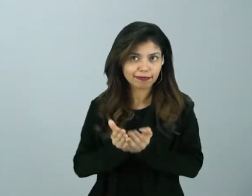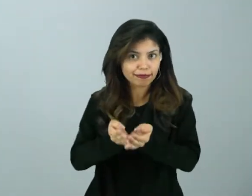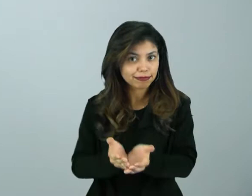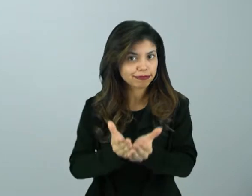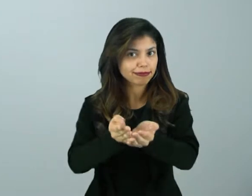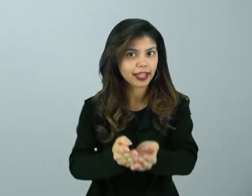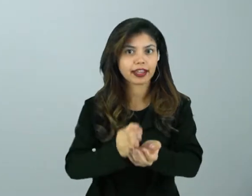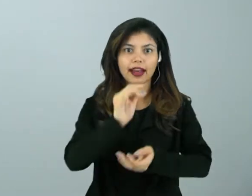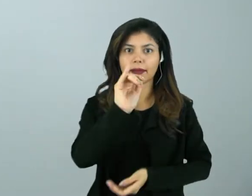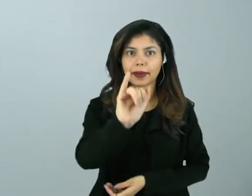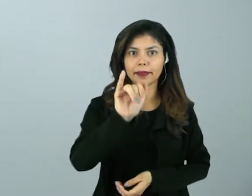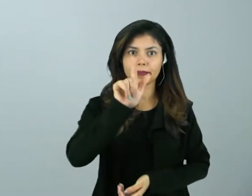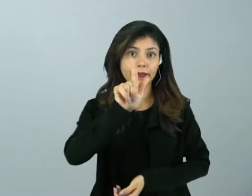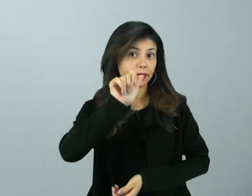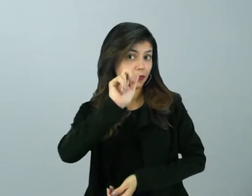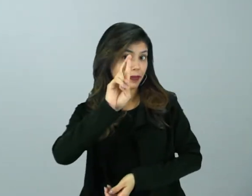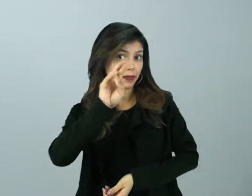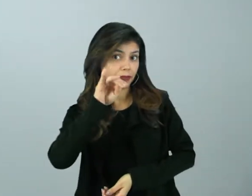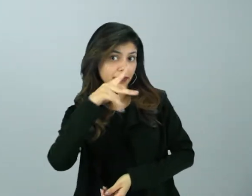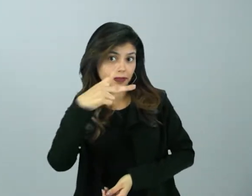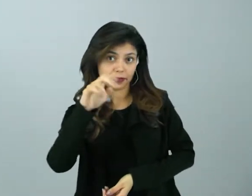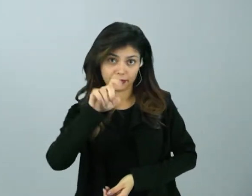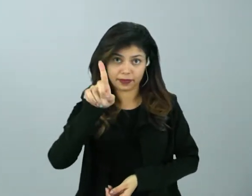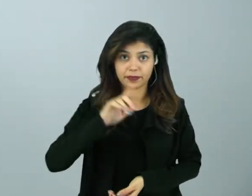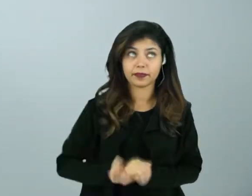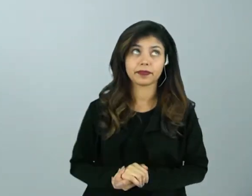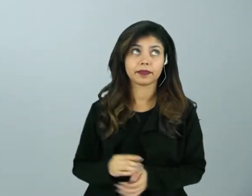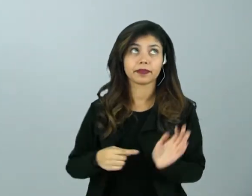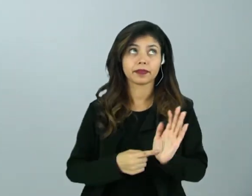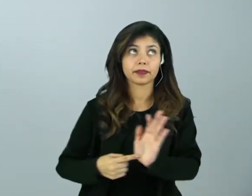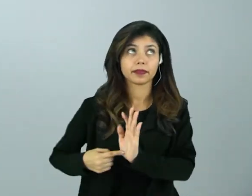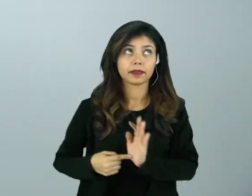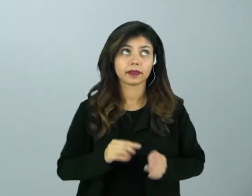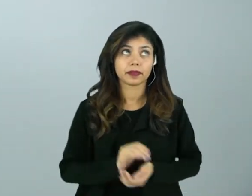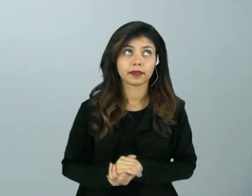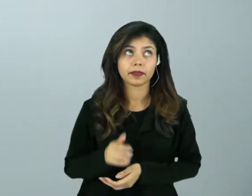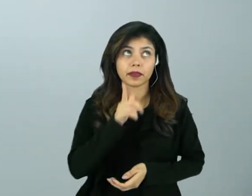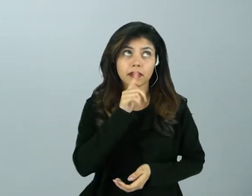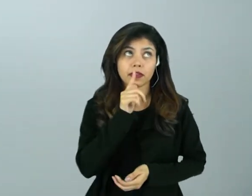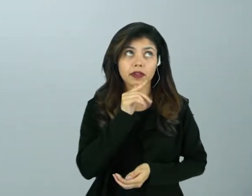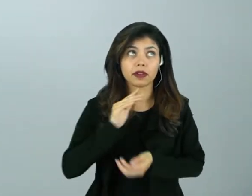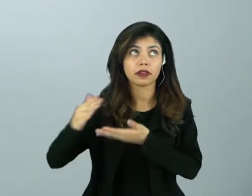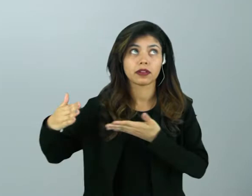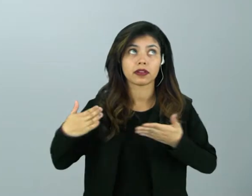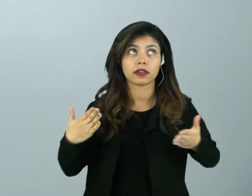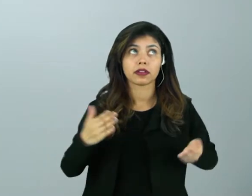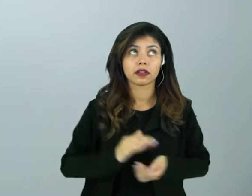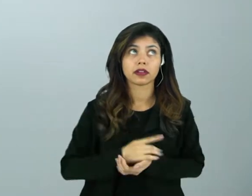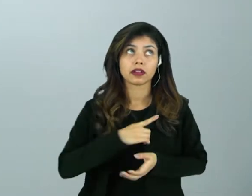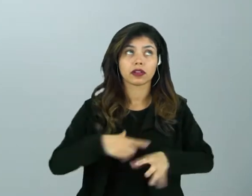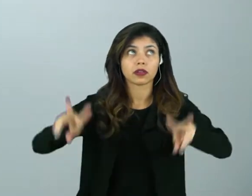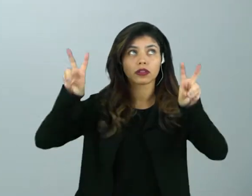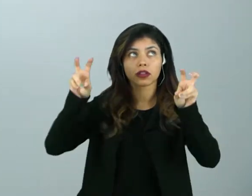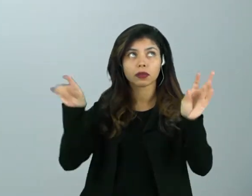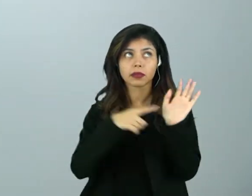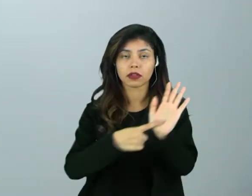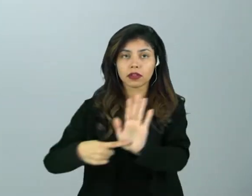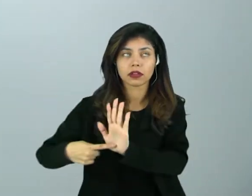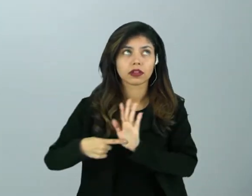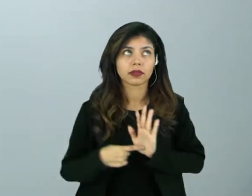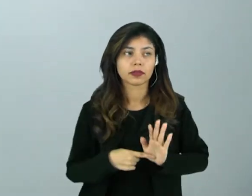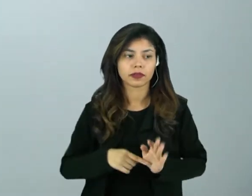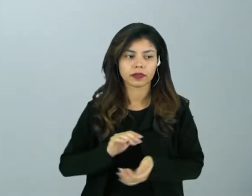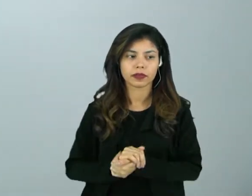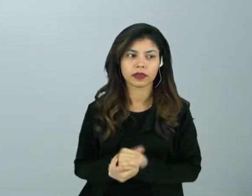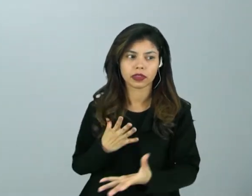no Igarapé, em algum tipo de lugar que tenha água, está relacionado a esse nosso assunto. Então eu te convido a gente